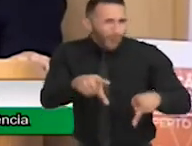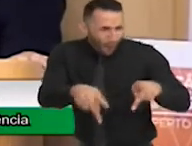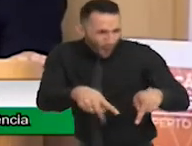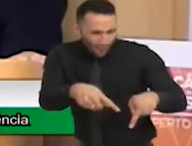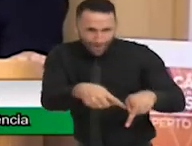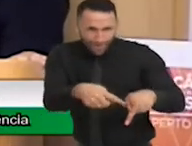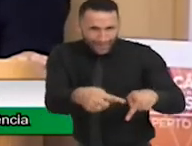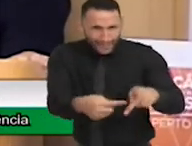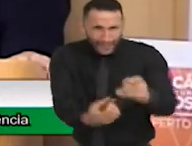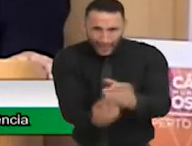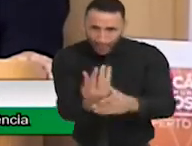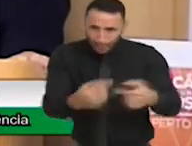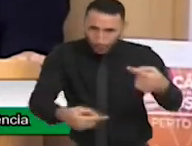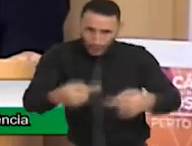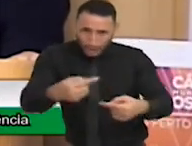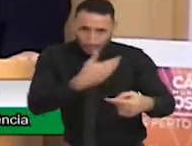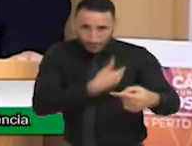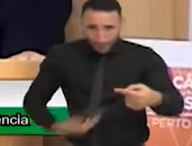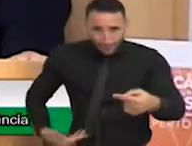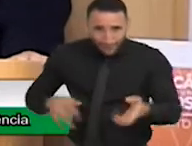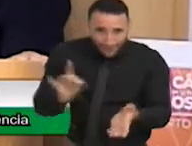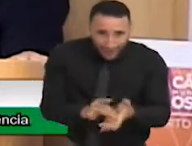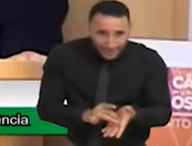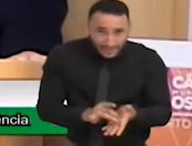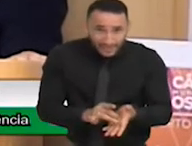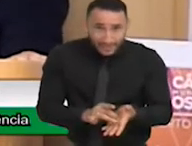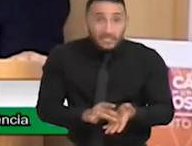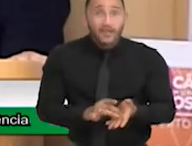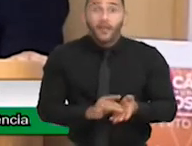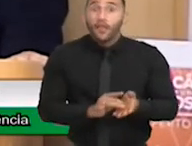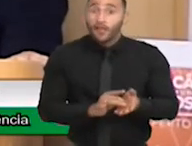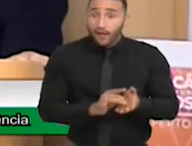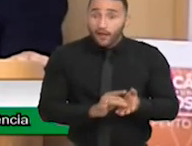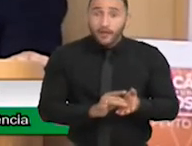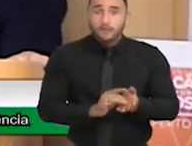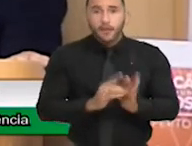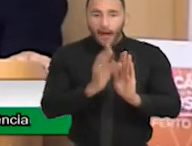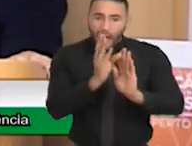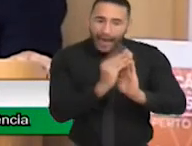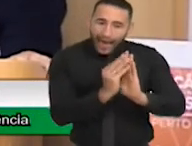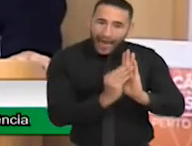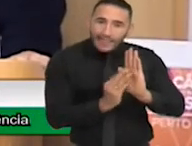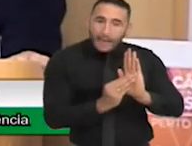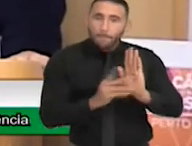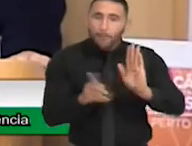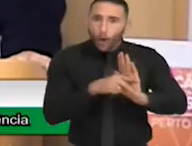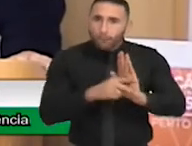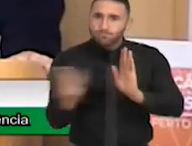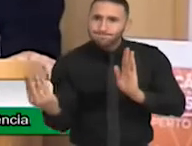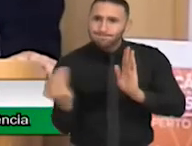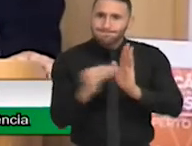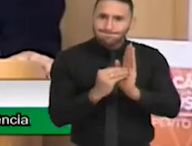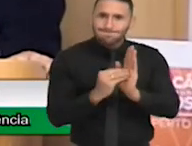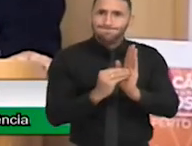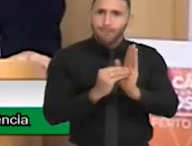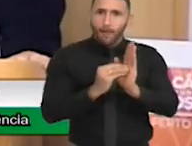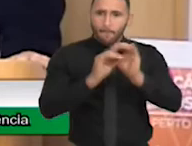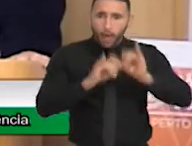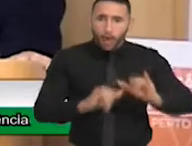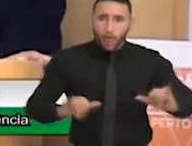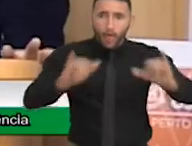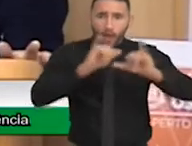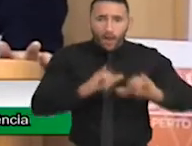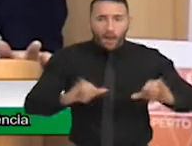fazendo políticas públicas de fato, e isso sendo em ata registrado e tendo participação